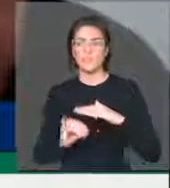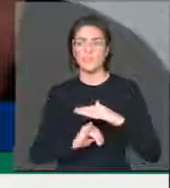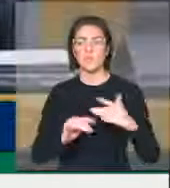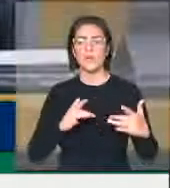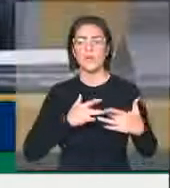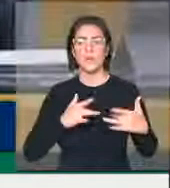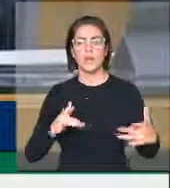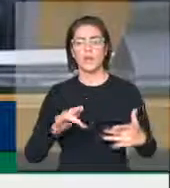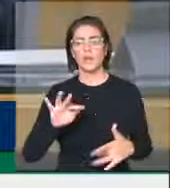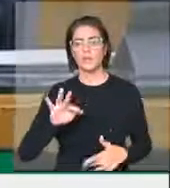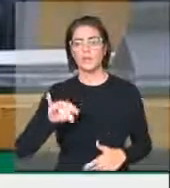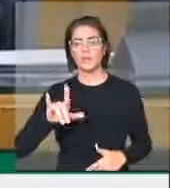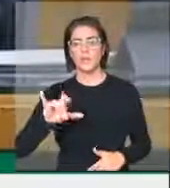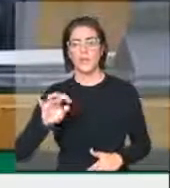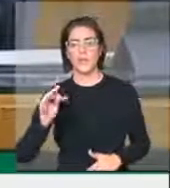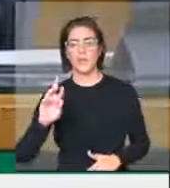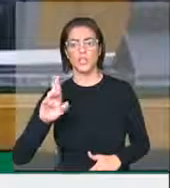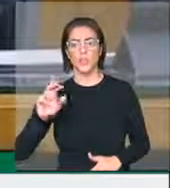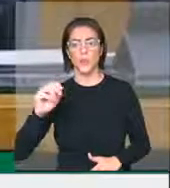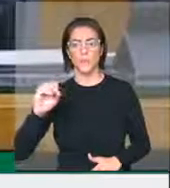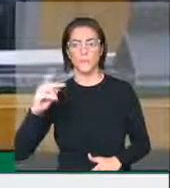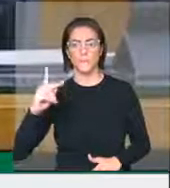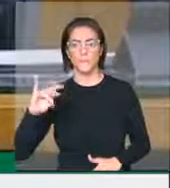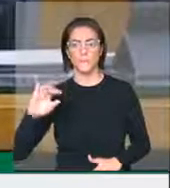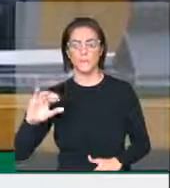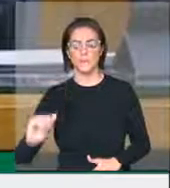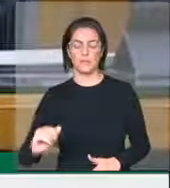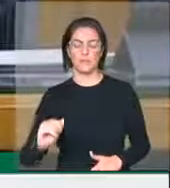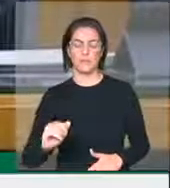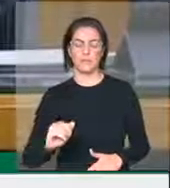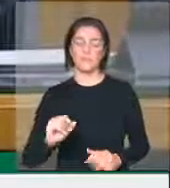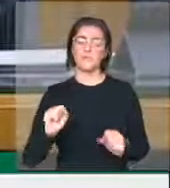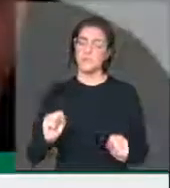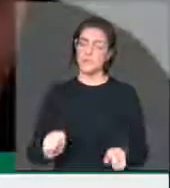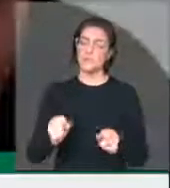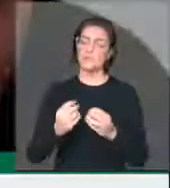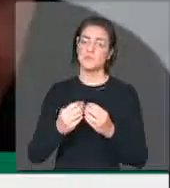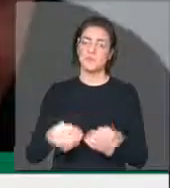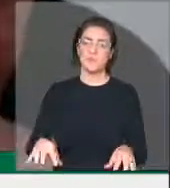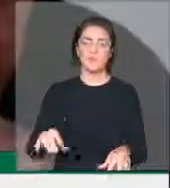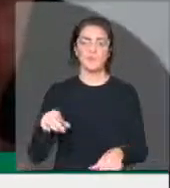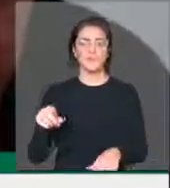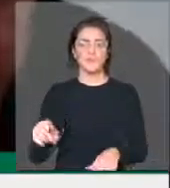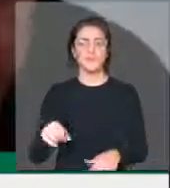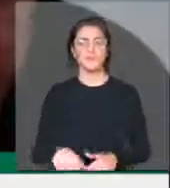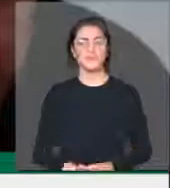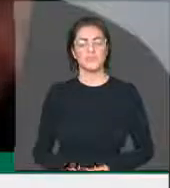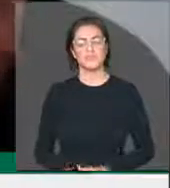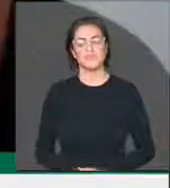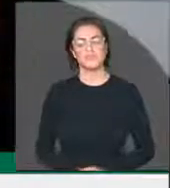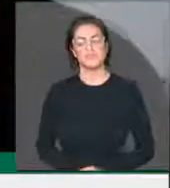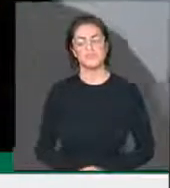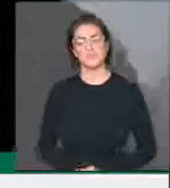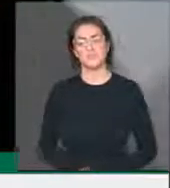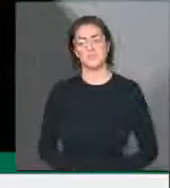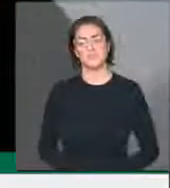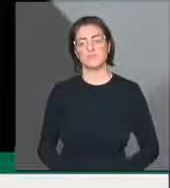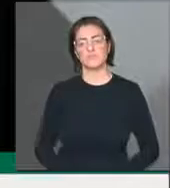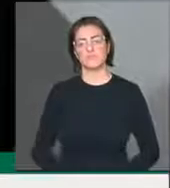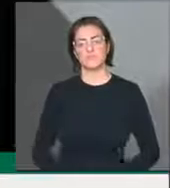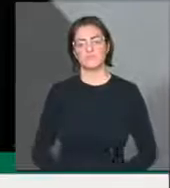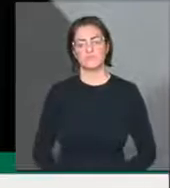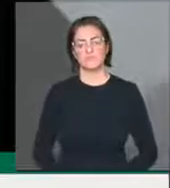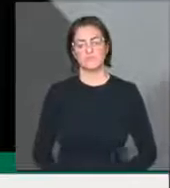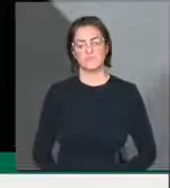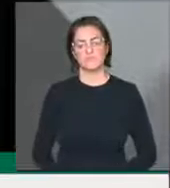religiosas, que podem ser prejudicadas por este projeto. Apenas parte da parte bem da minha